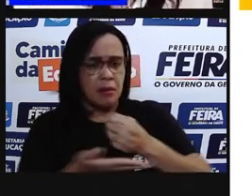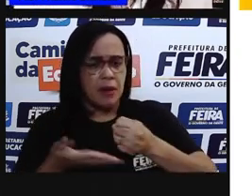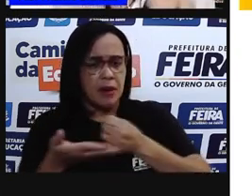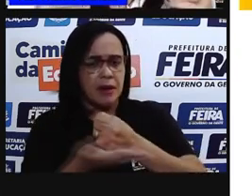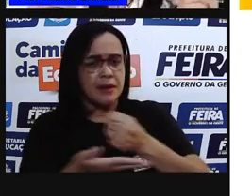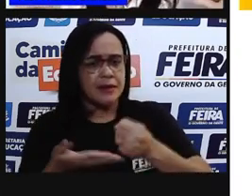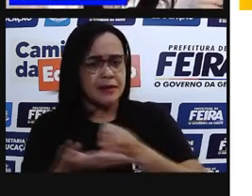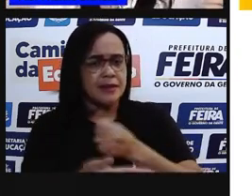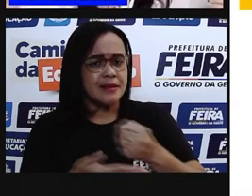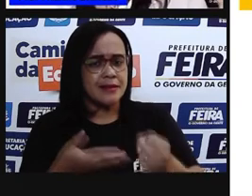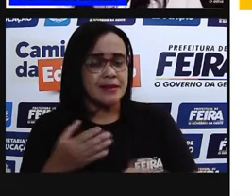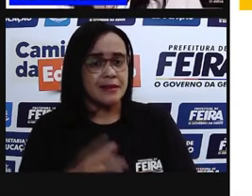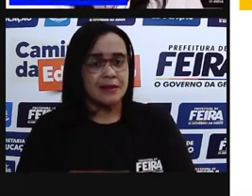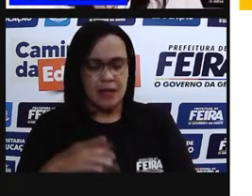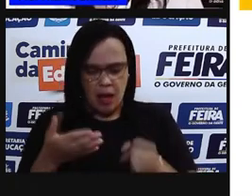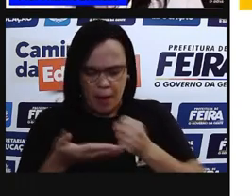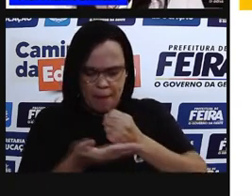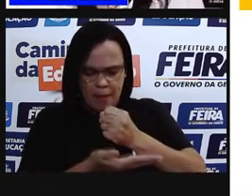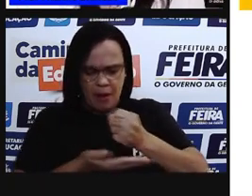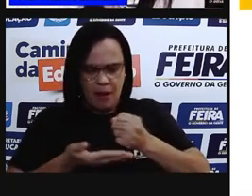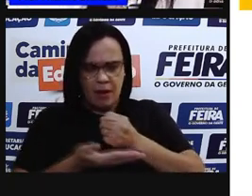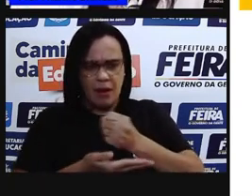é o quê? É essencial.